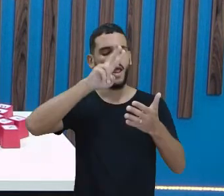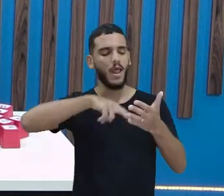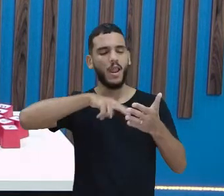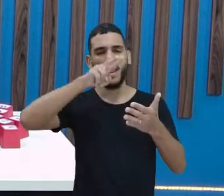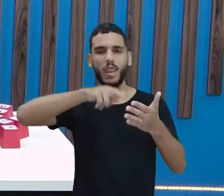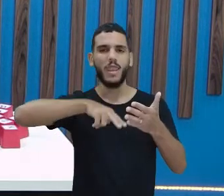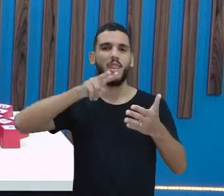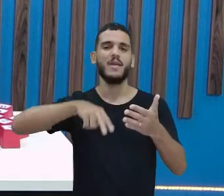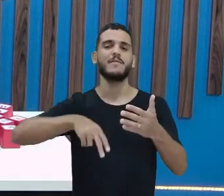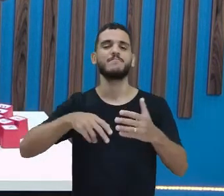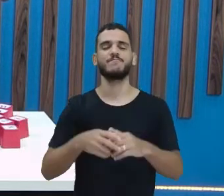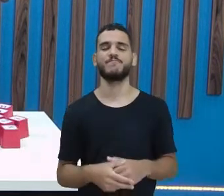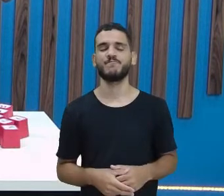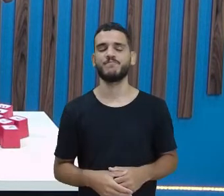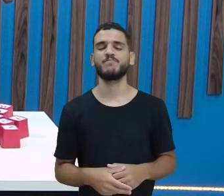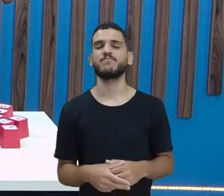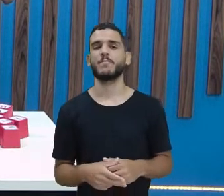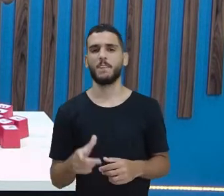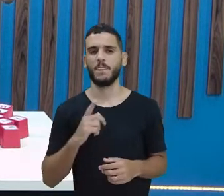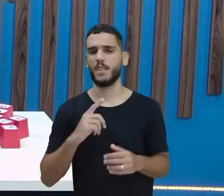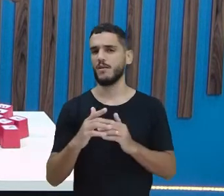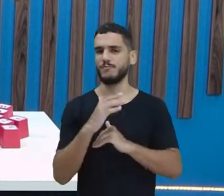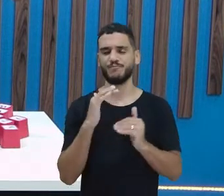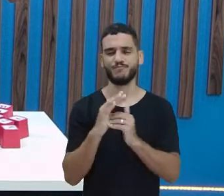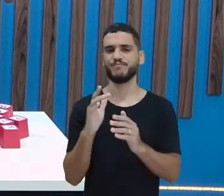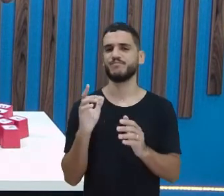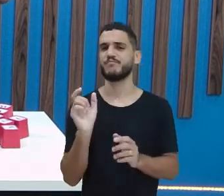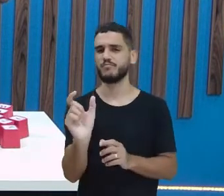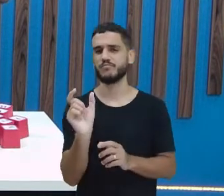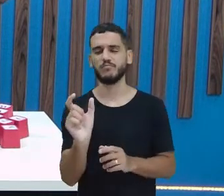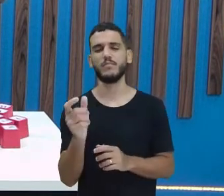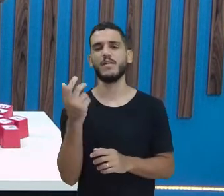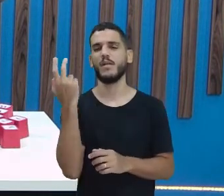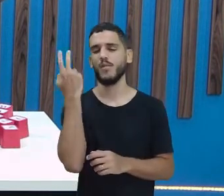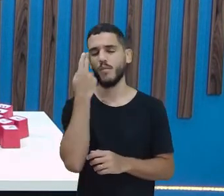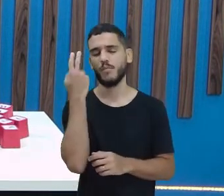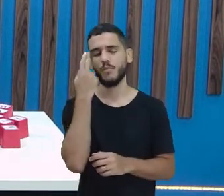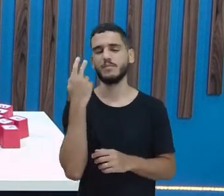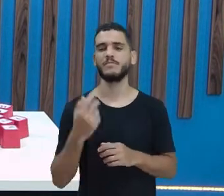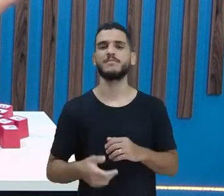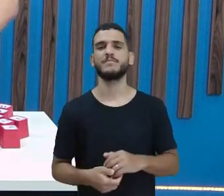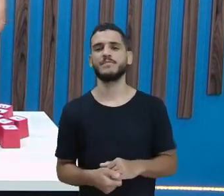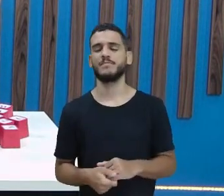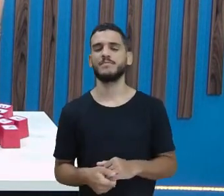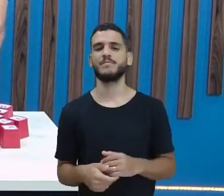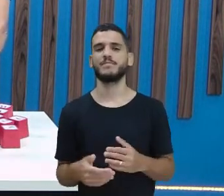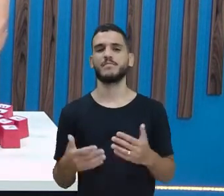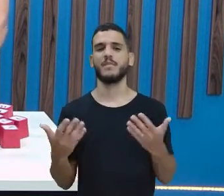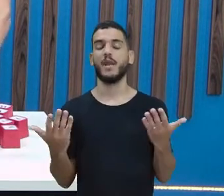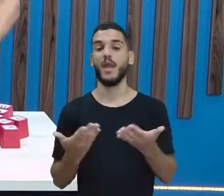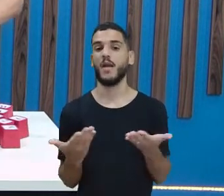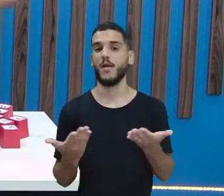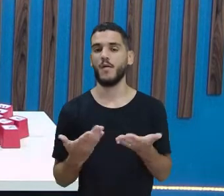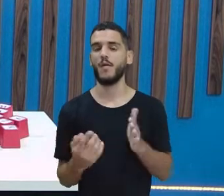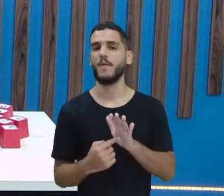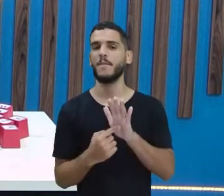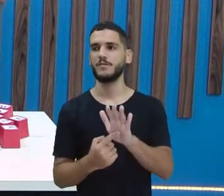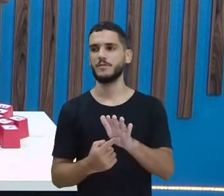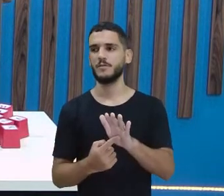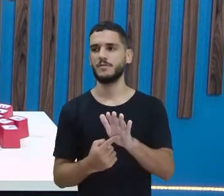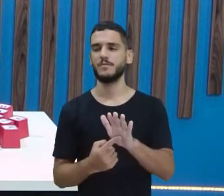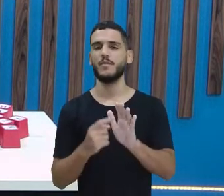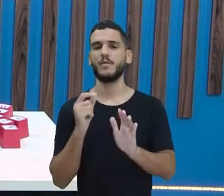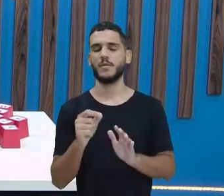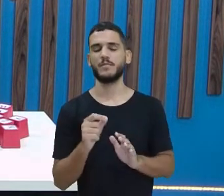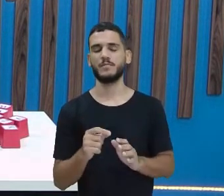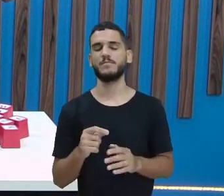Daqui a pouco você está escrevendo todas as palavras tranquilamente. Agora eu vou mostrar, eu mostrei o som